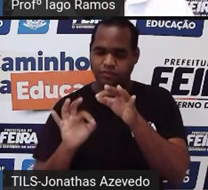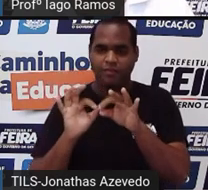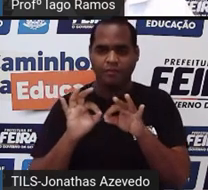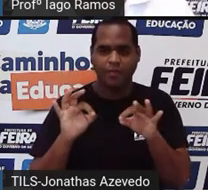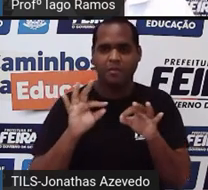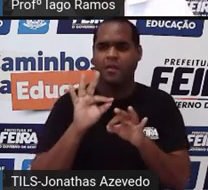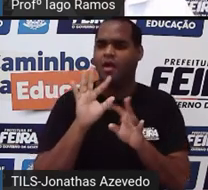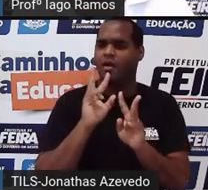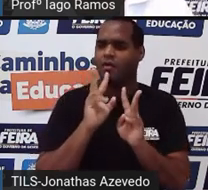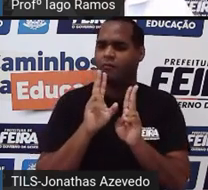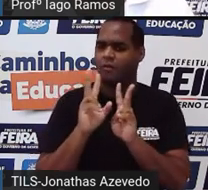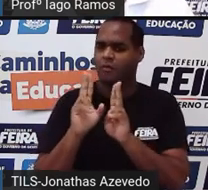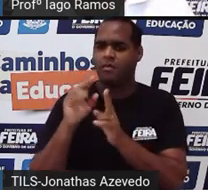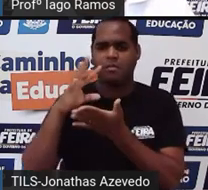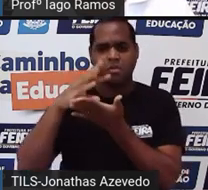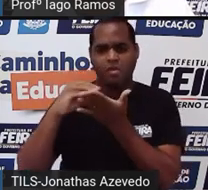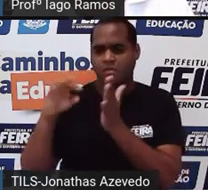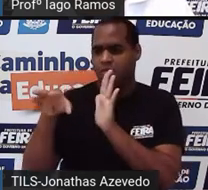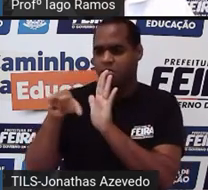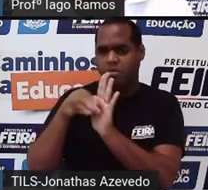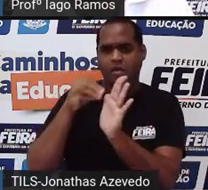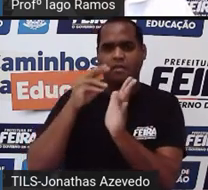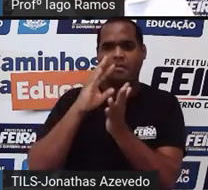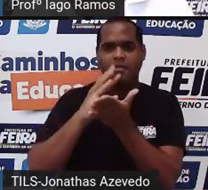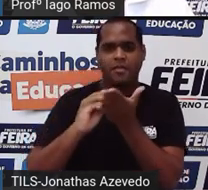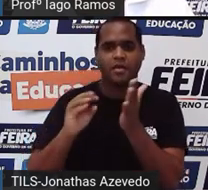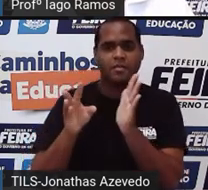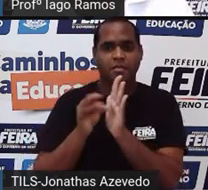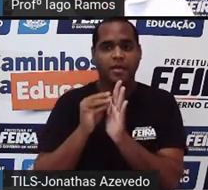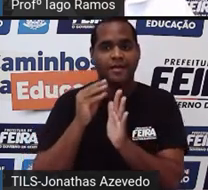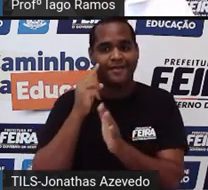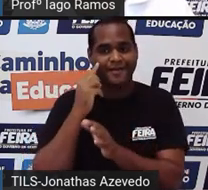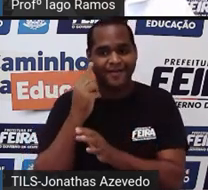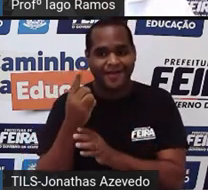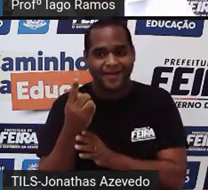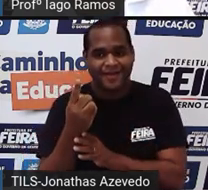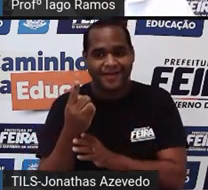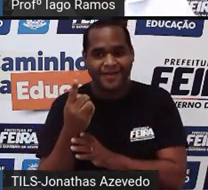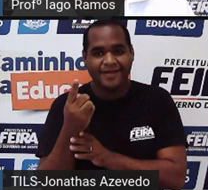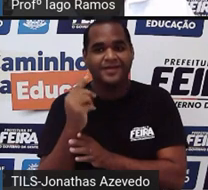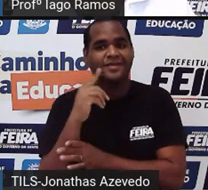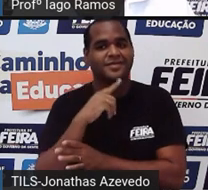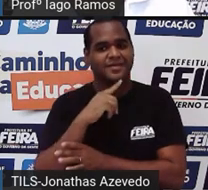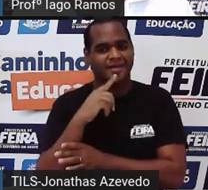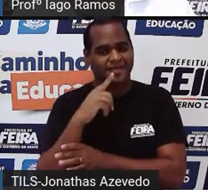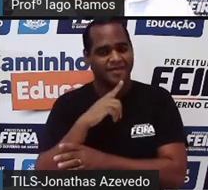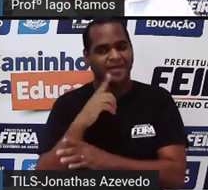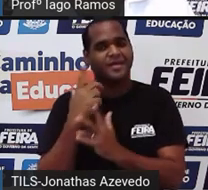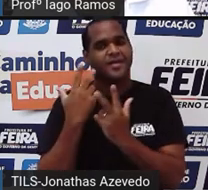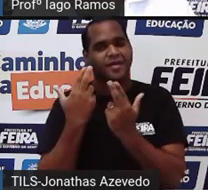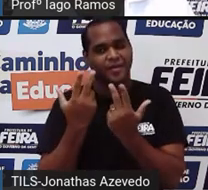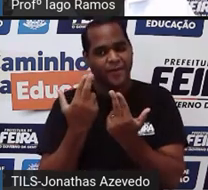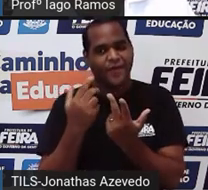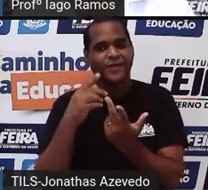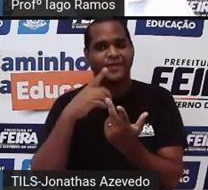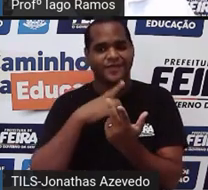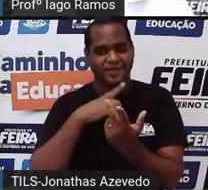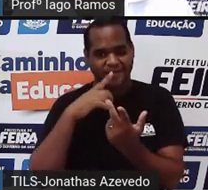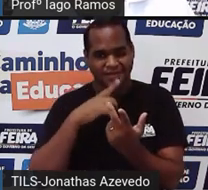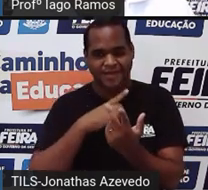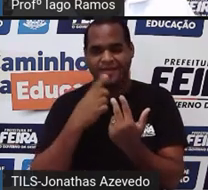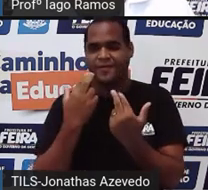mesmas, tá? Ou seja, desse ponto até esse ponto, tem a mesma medida desse ponto até